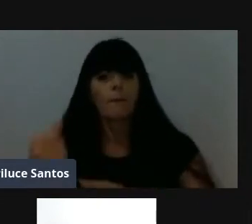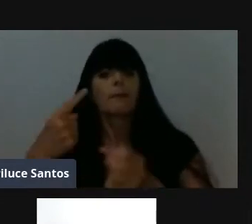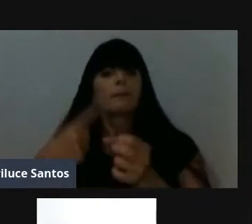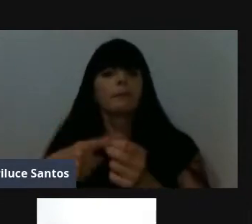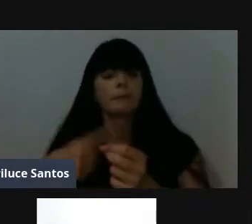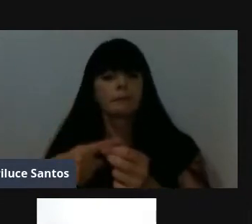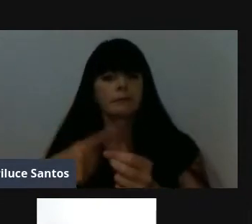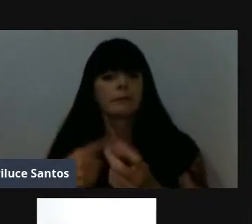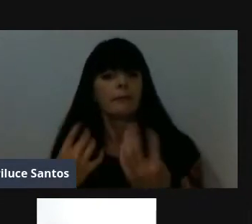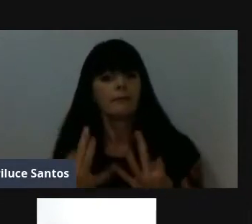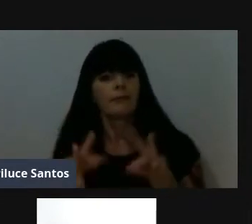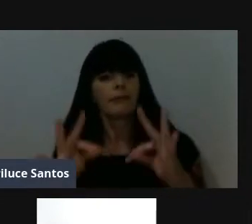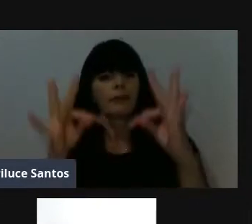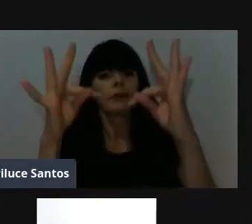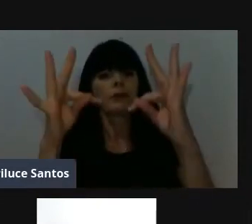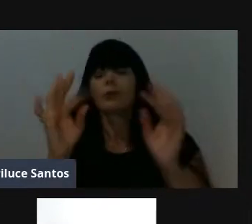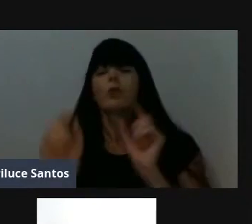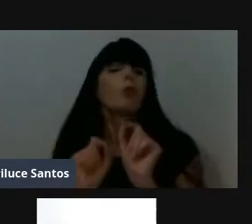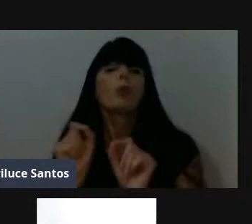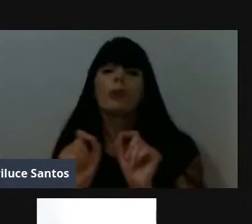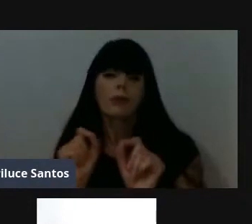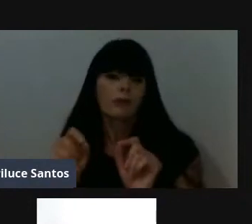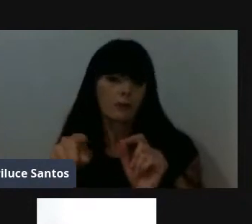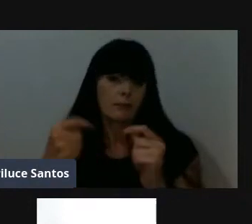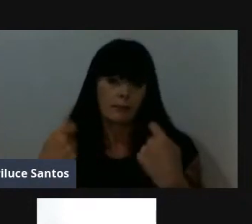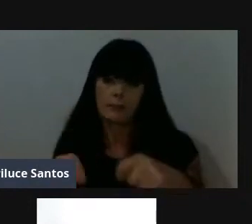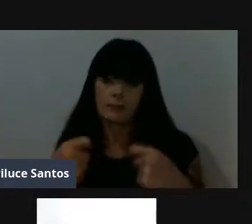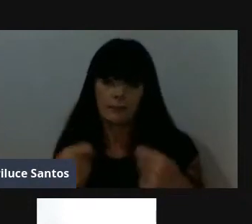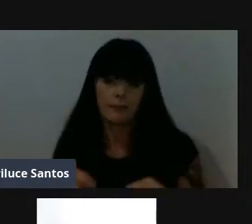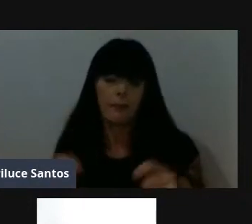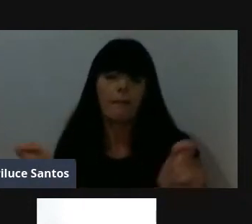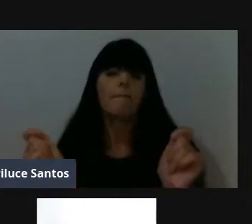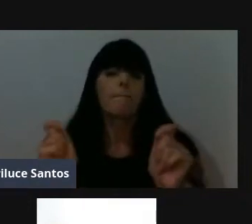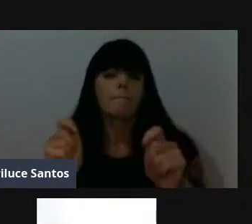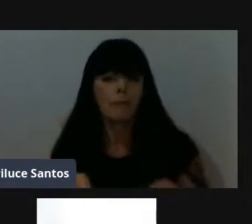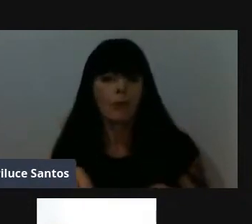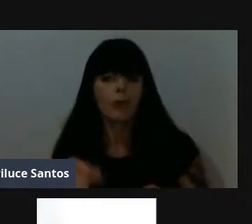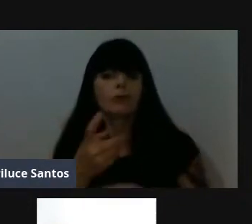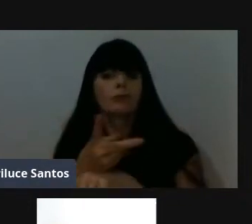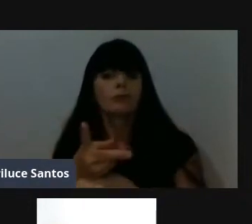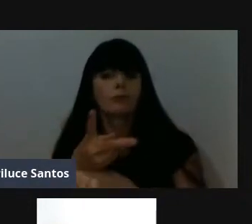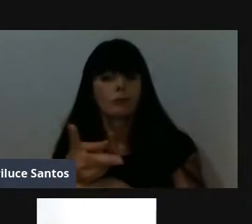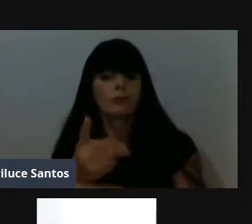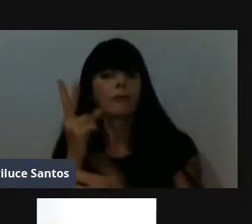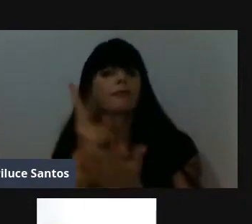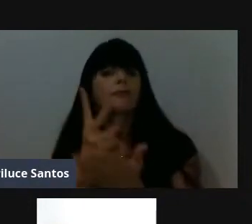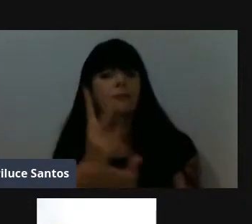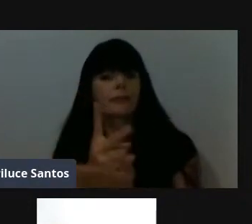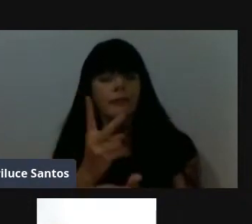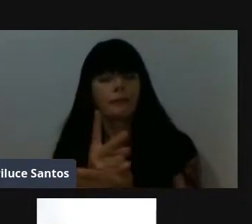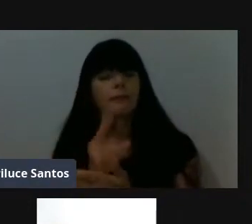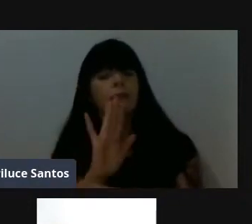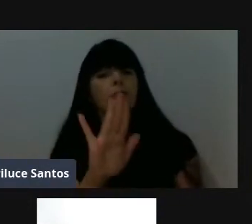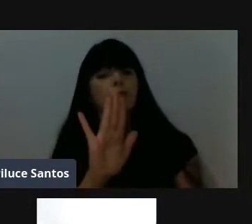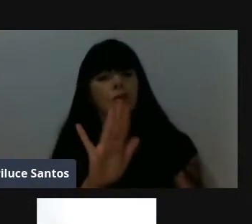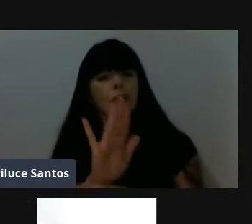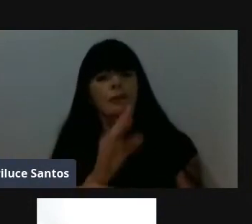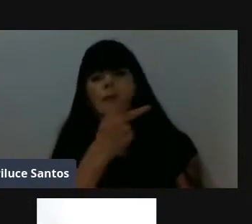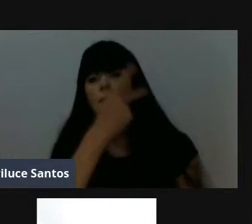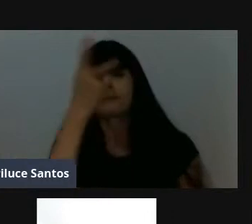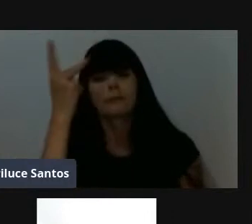para a tecnologia, seja o que for, né, vamos sempre, busquem sempre ancorar em algumas pessoas, buscar